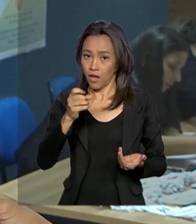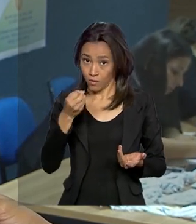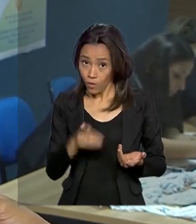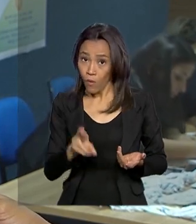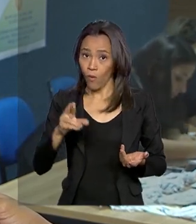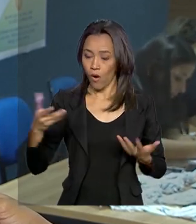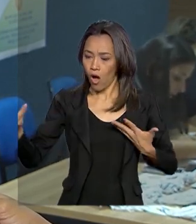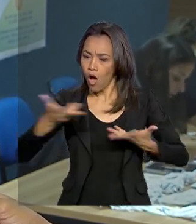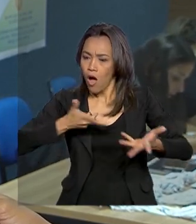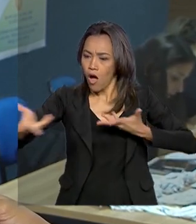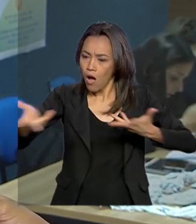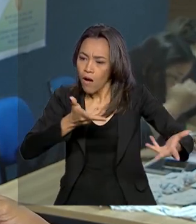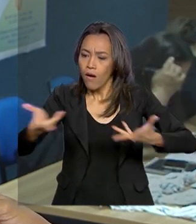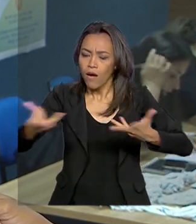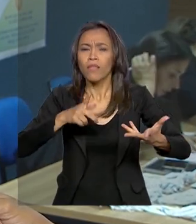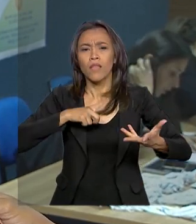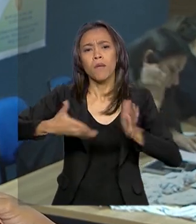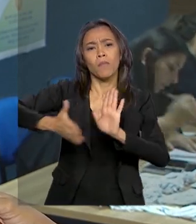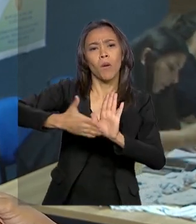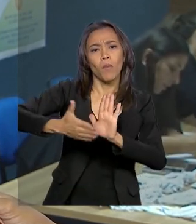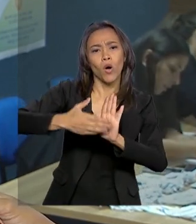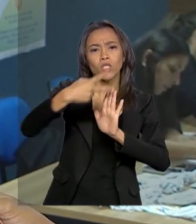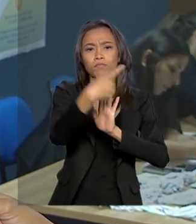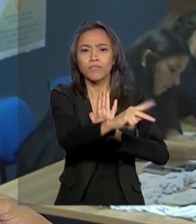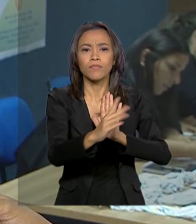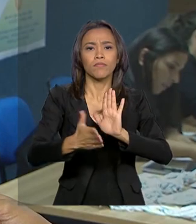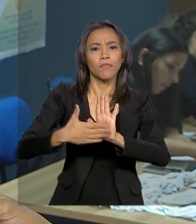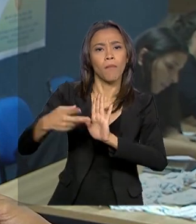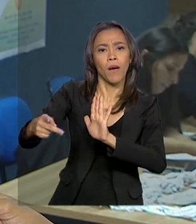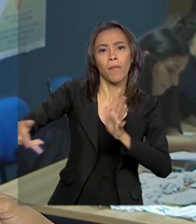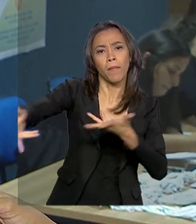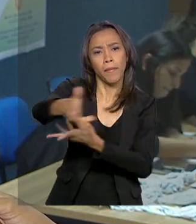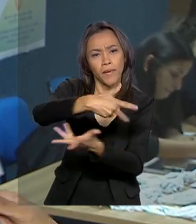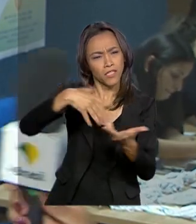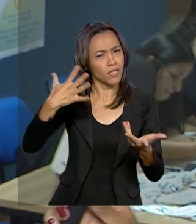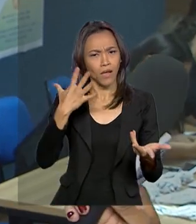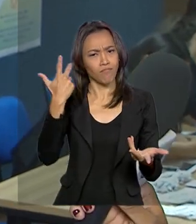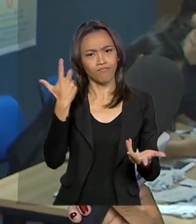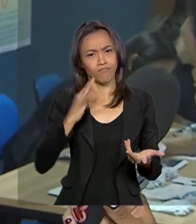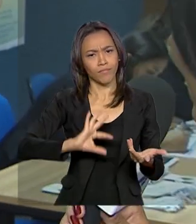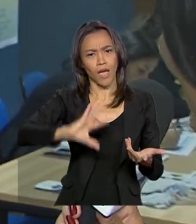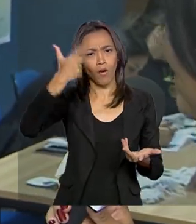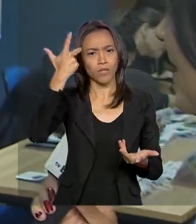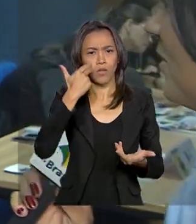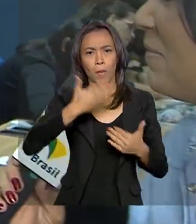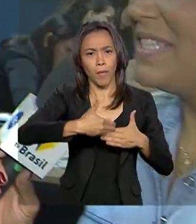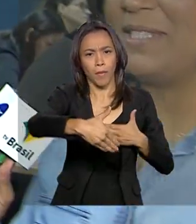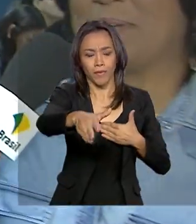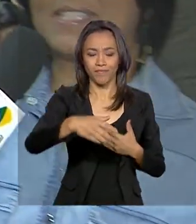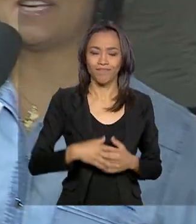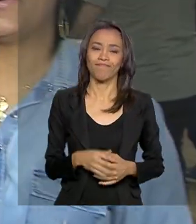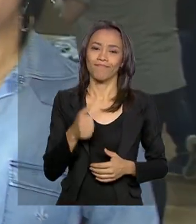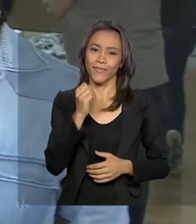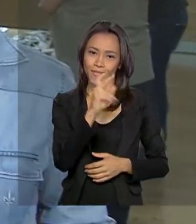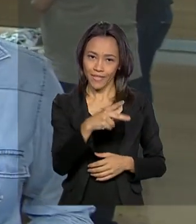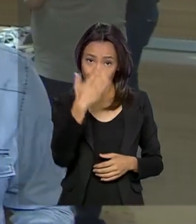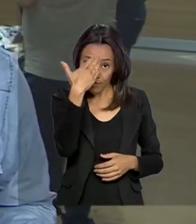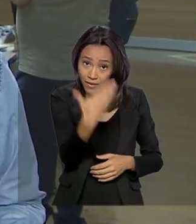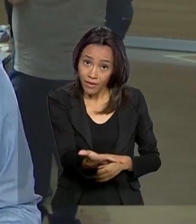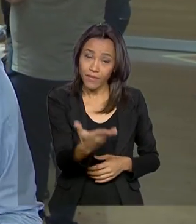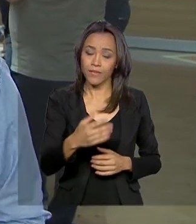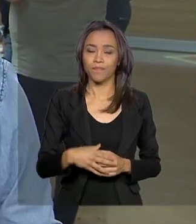ideias que foram propostas pelos setores envolvidos e que já estão virando prática. Ok, secretário. Obrigada pela sua participação.